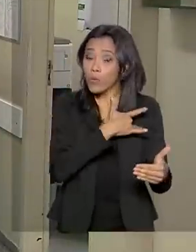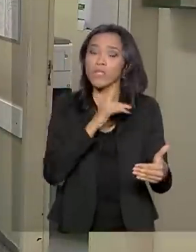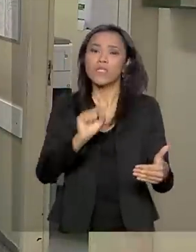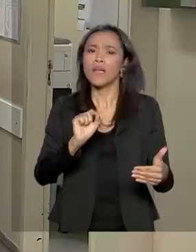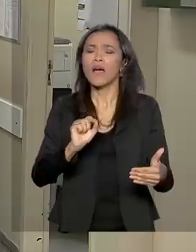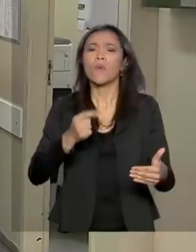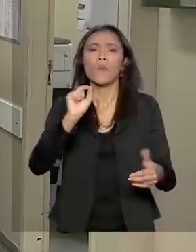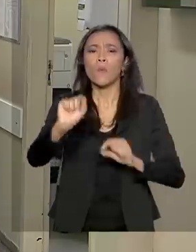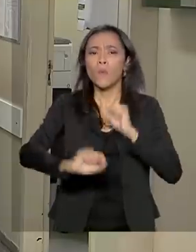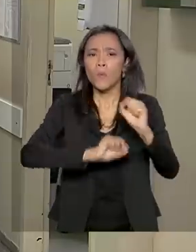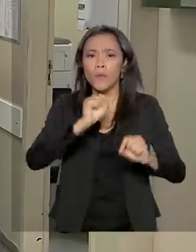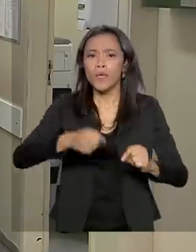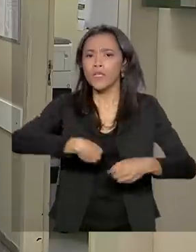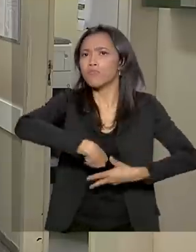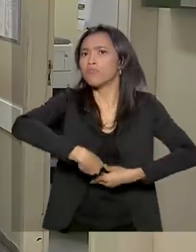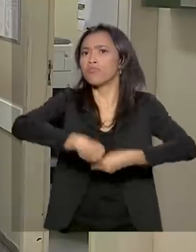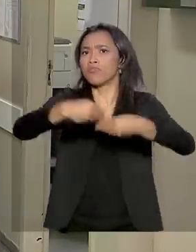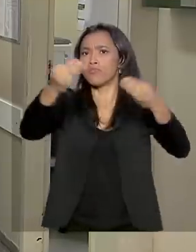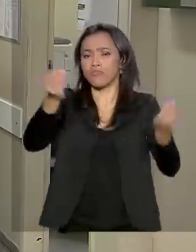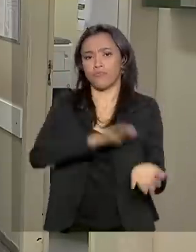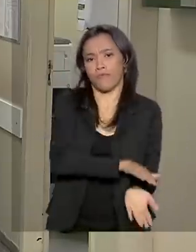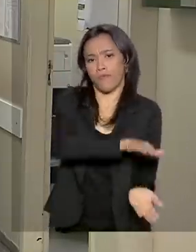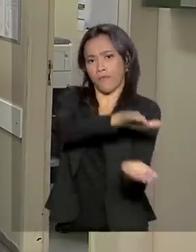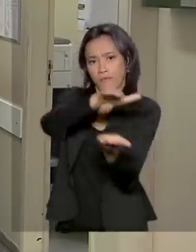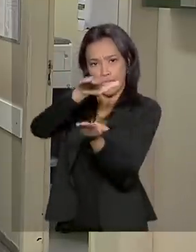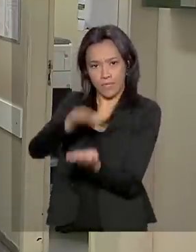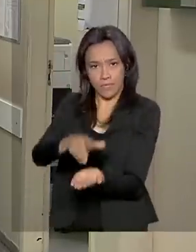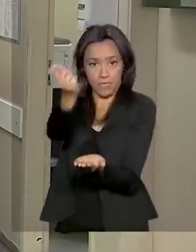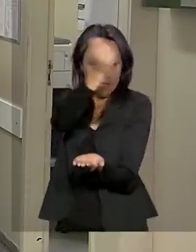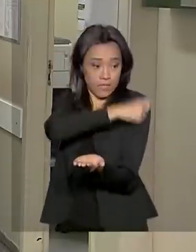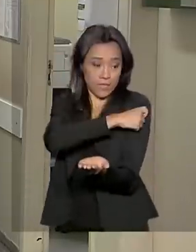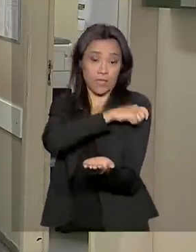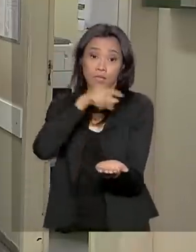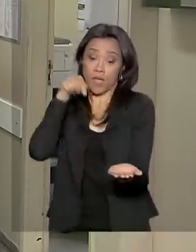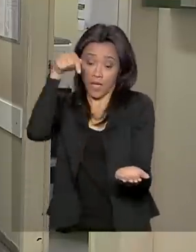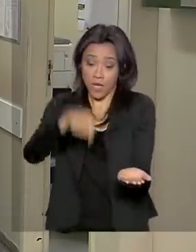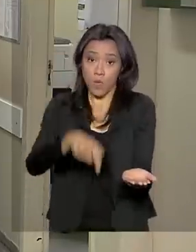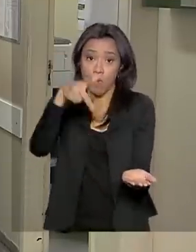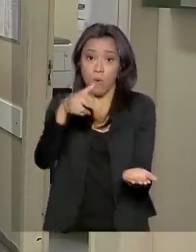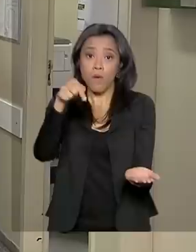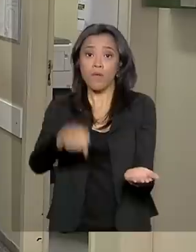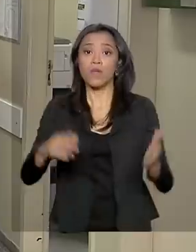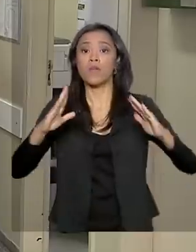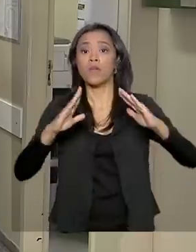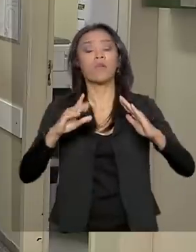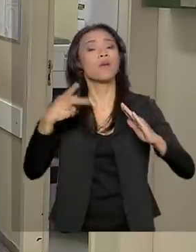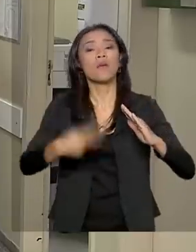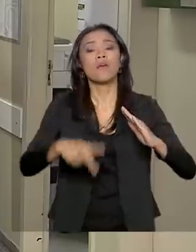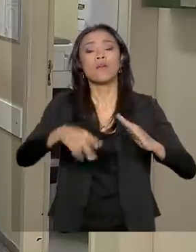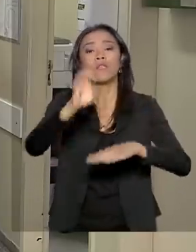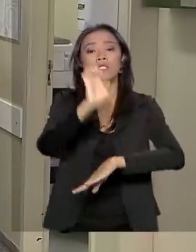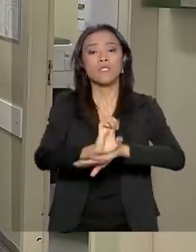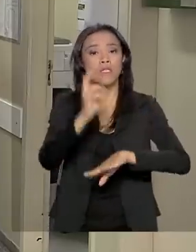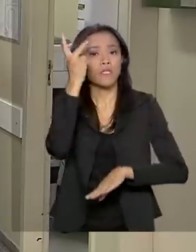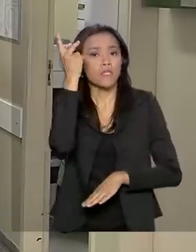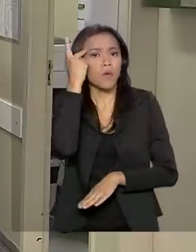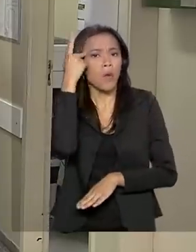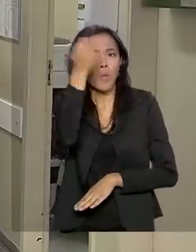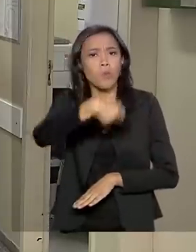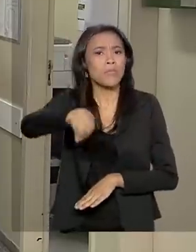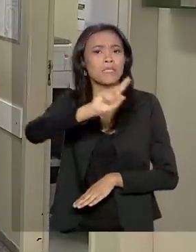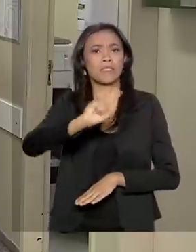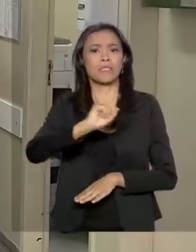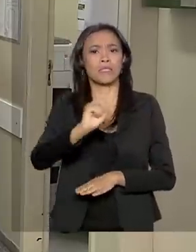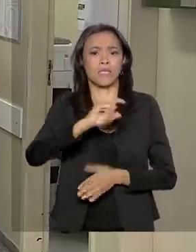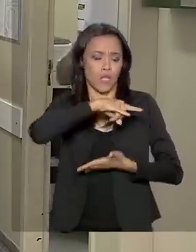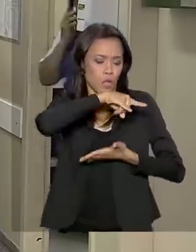as unidades básicas de saúde do Brasil, como essa que nós falamos agora em São Paulo, e não é necessário apresentar nenhum tipo de